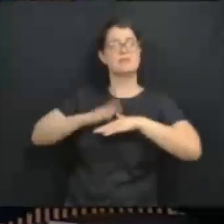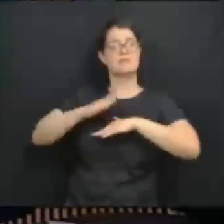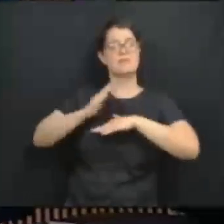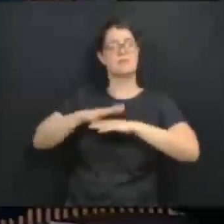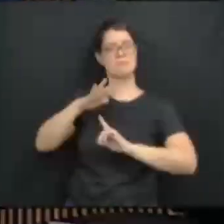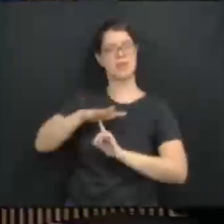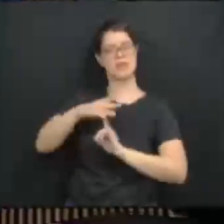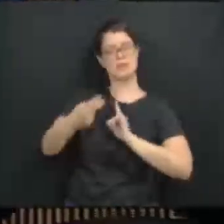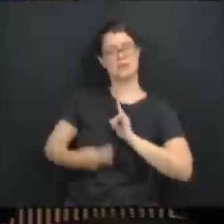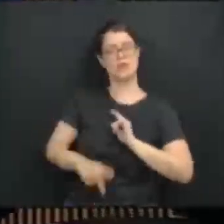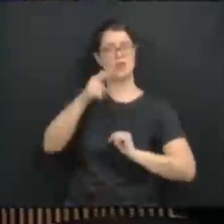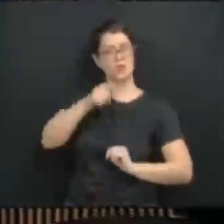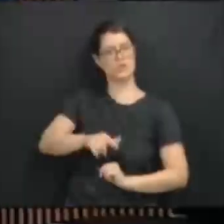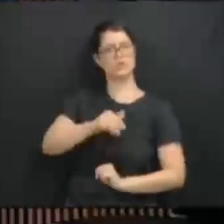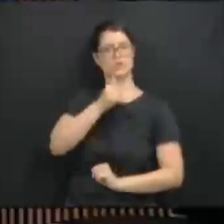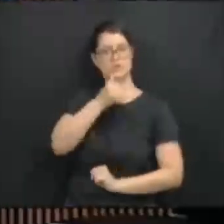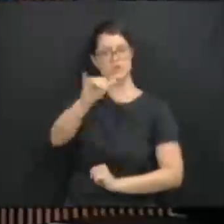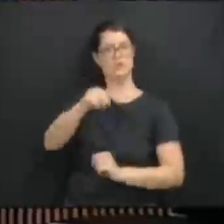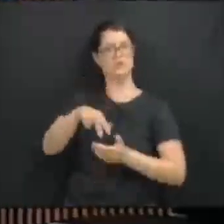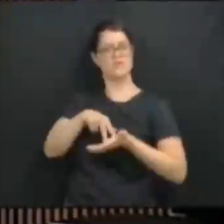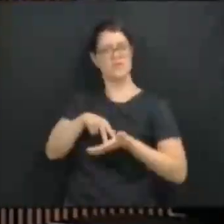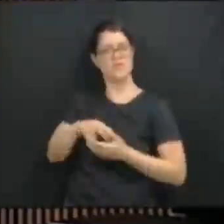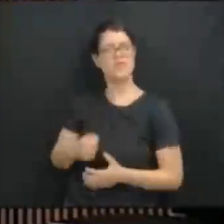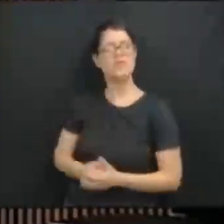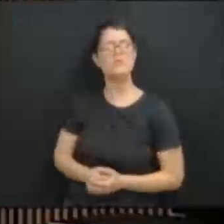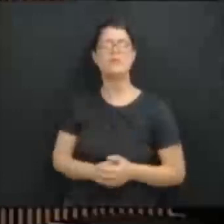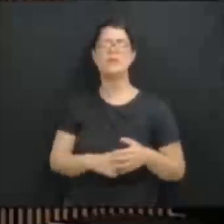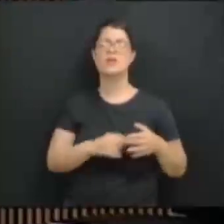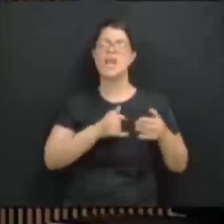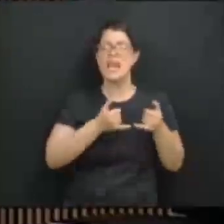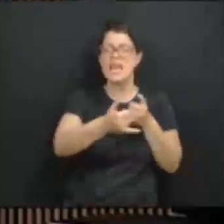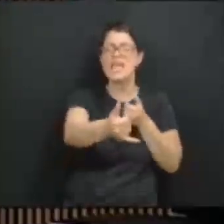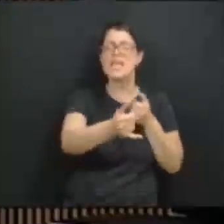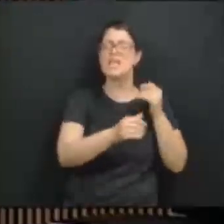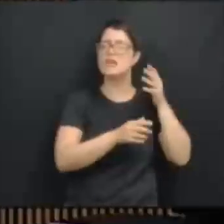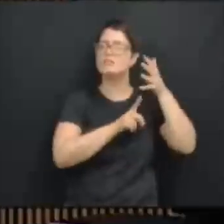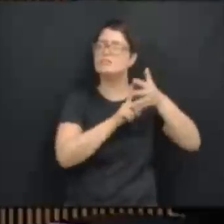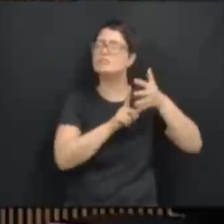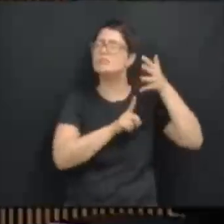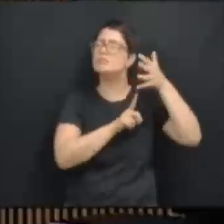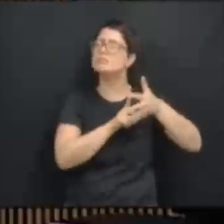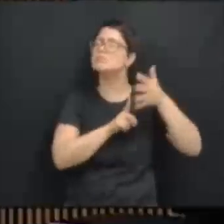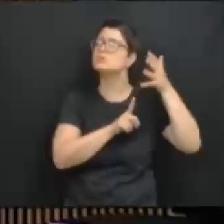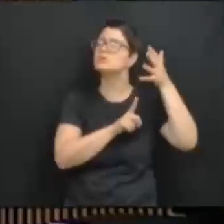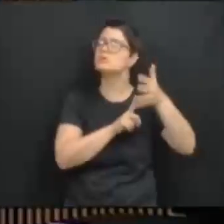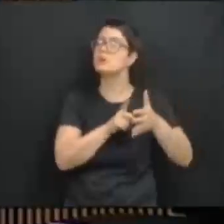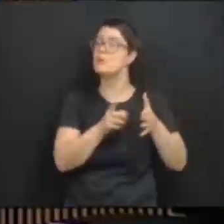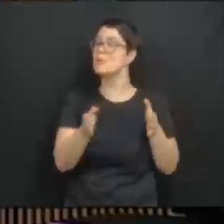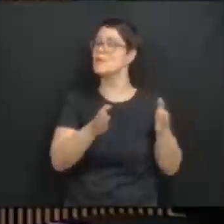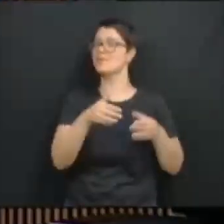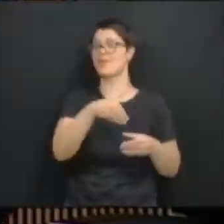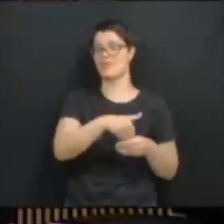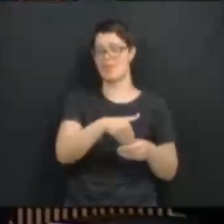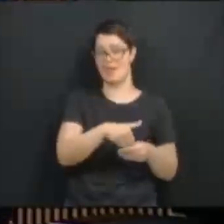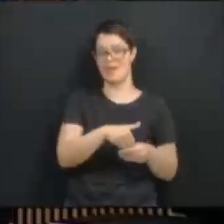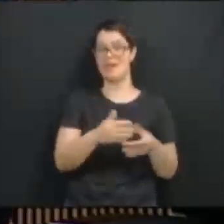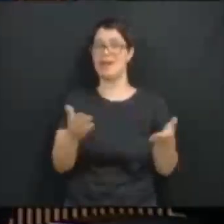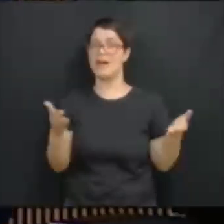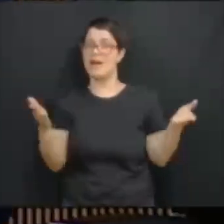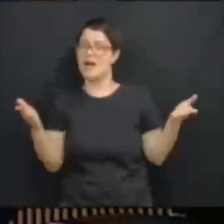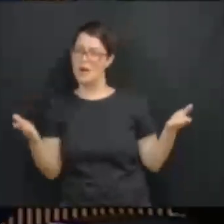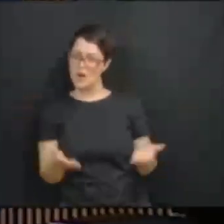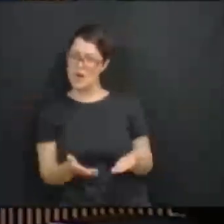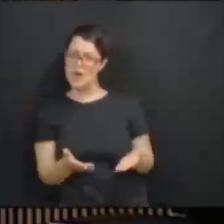que falou coisas dessa maneira, dessa toada, nessa linha, durante o período eleitoral. E agora, senhoras e